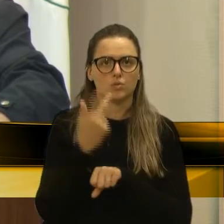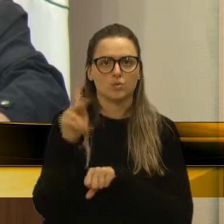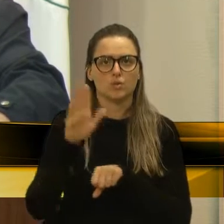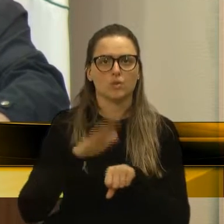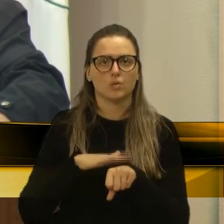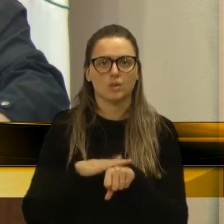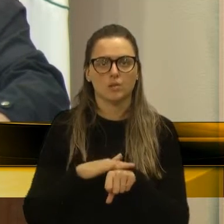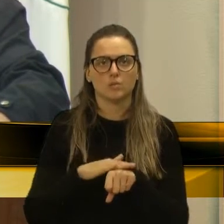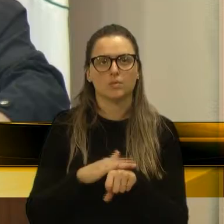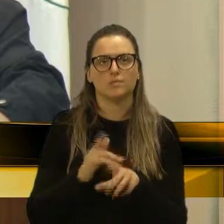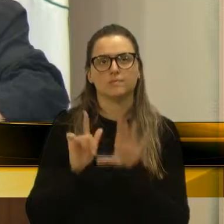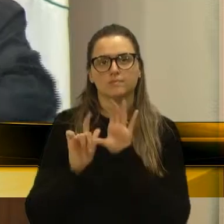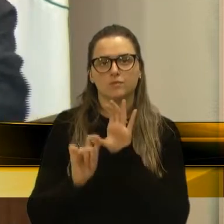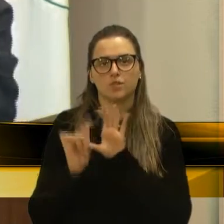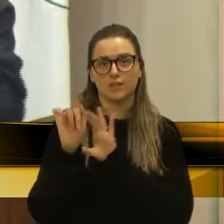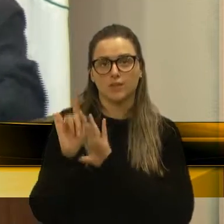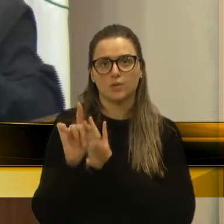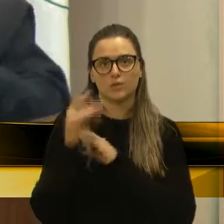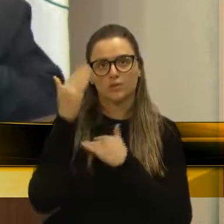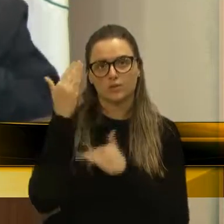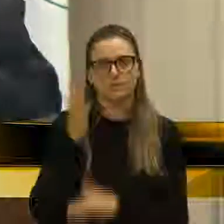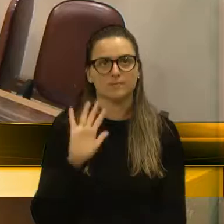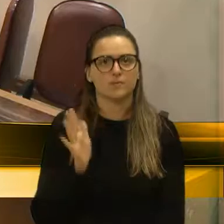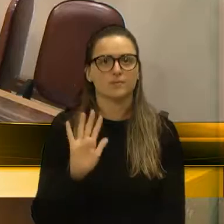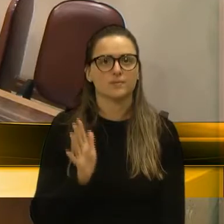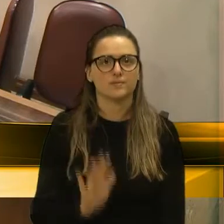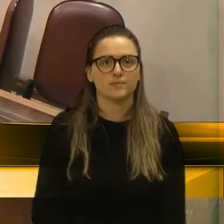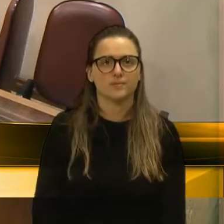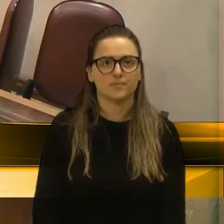fico devendo essa, muito obrigado, tchau, tchau.